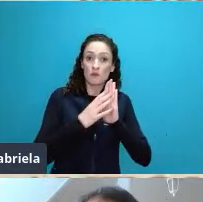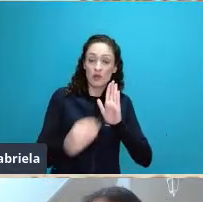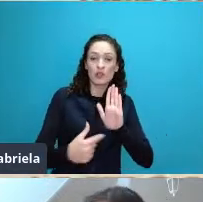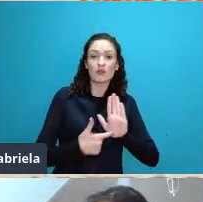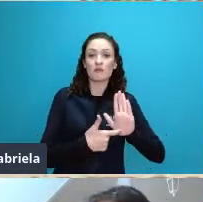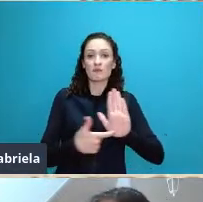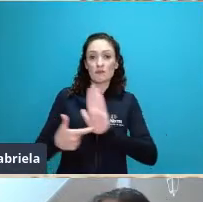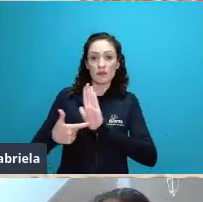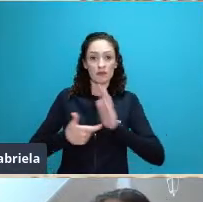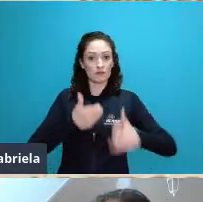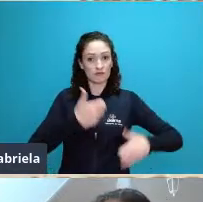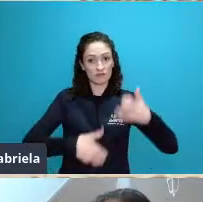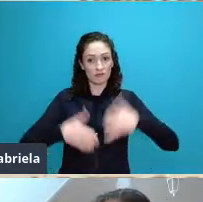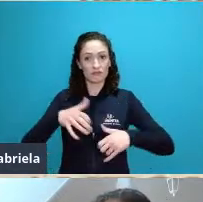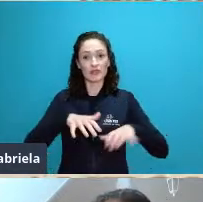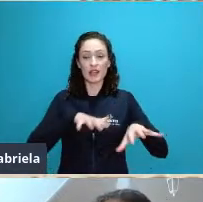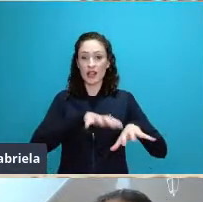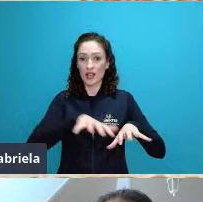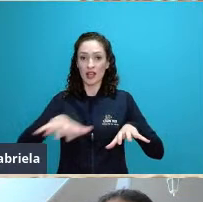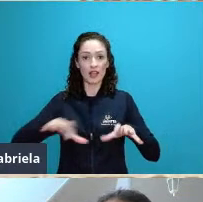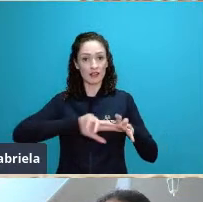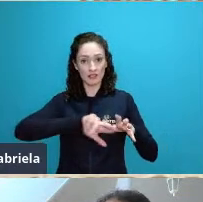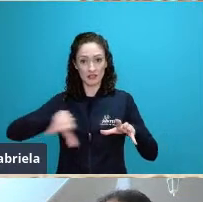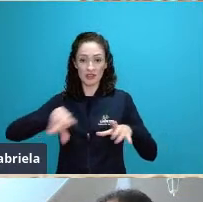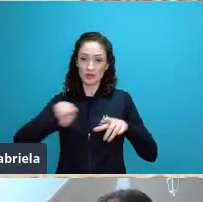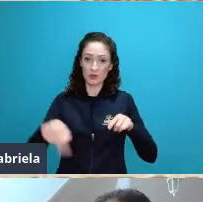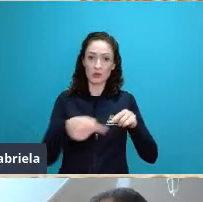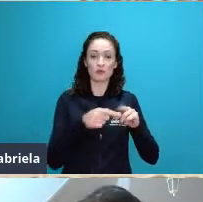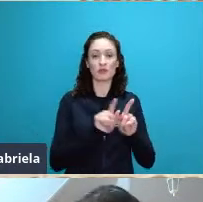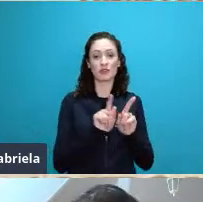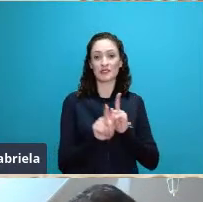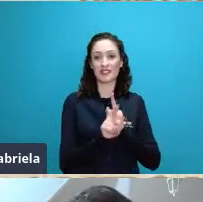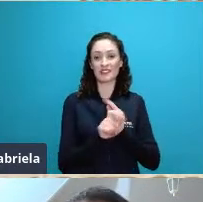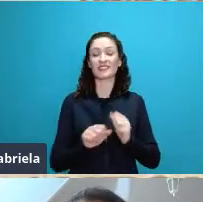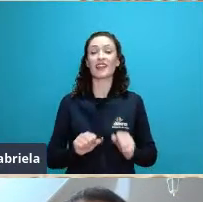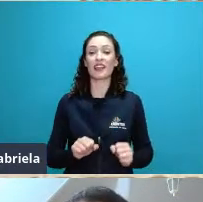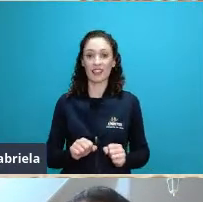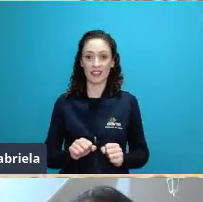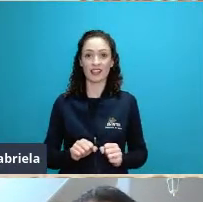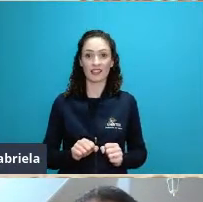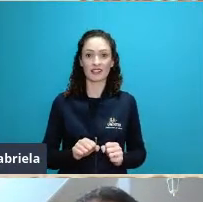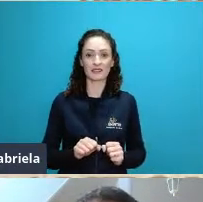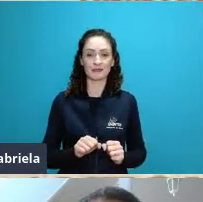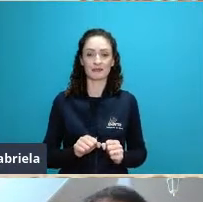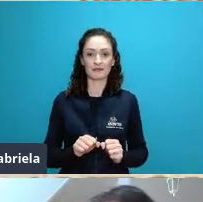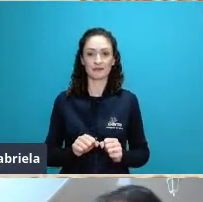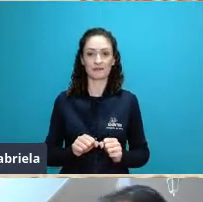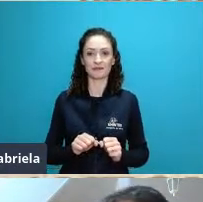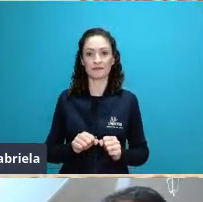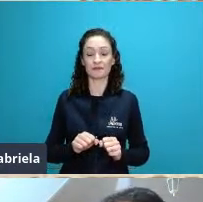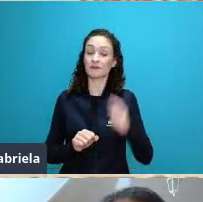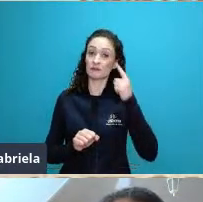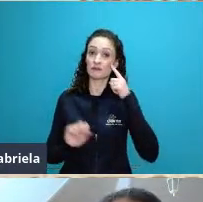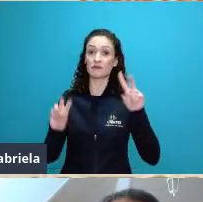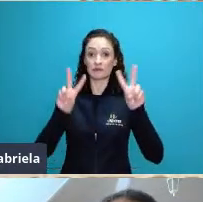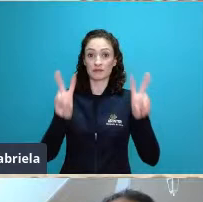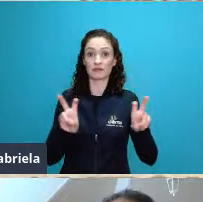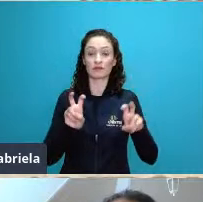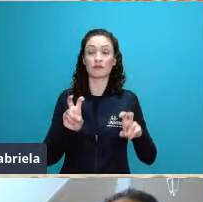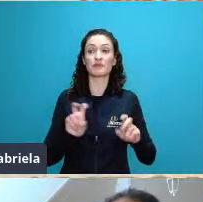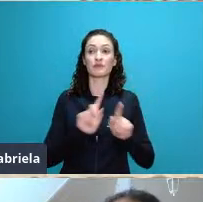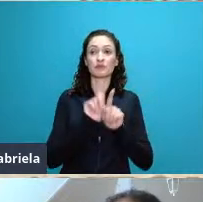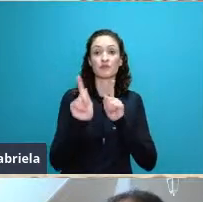diversas áreas da geografia então essa chamada nova geografia assim embandeirada